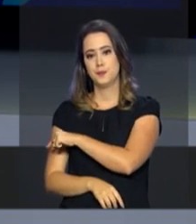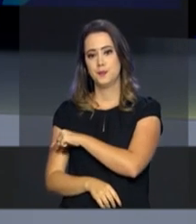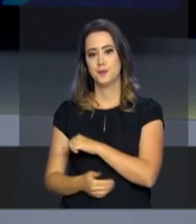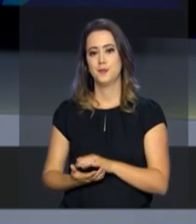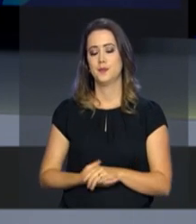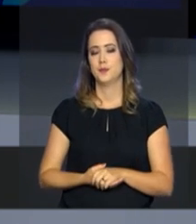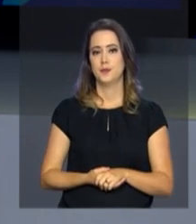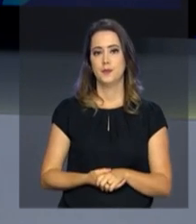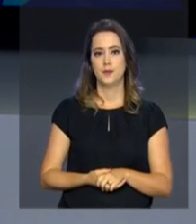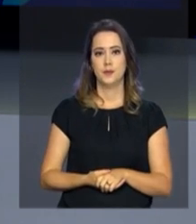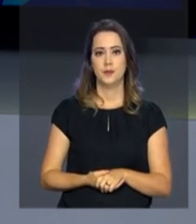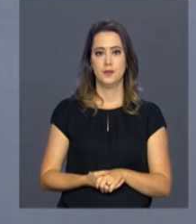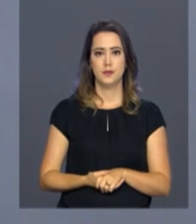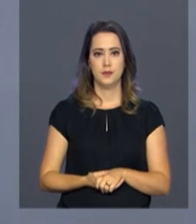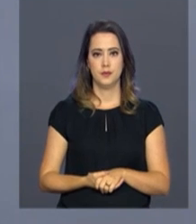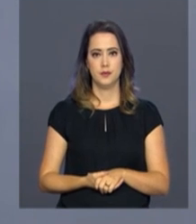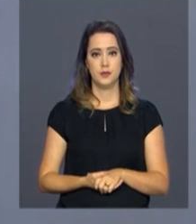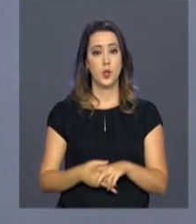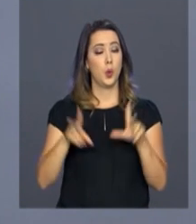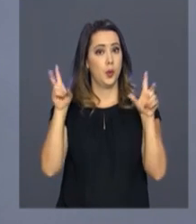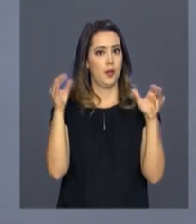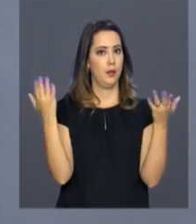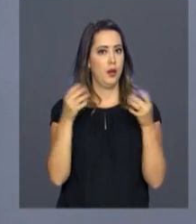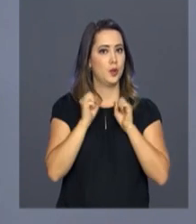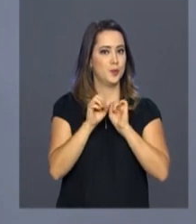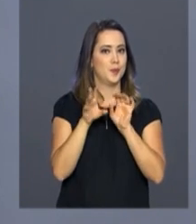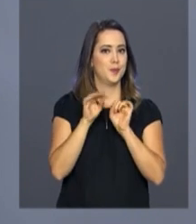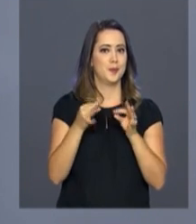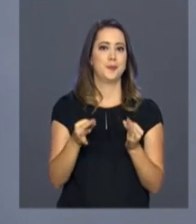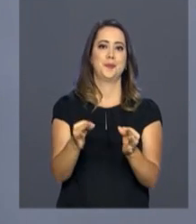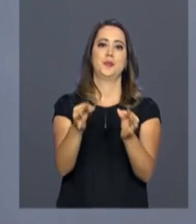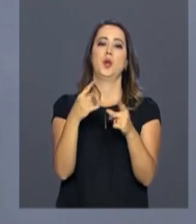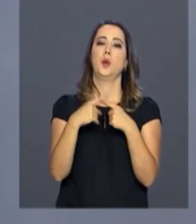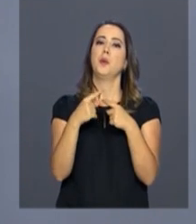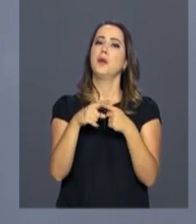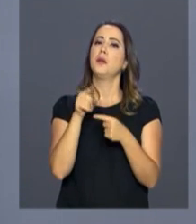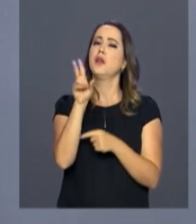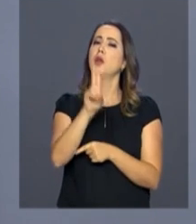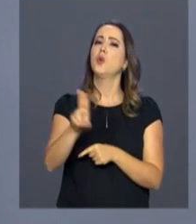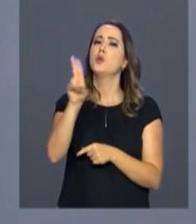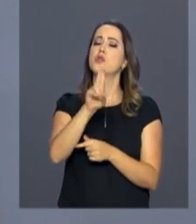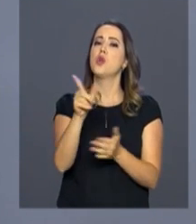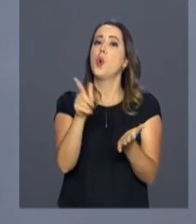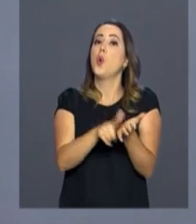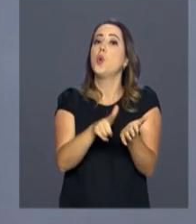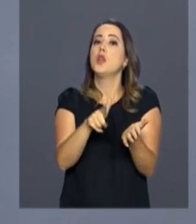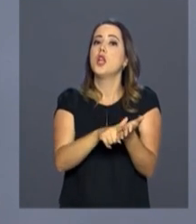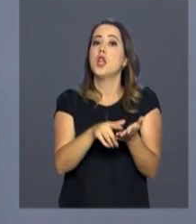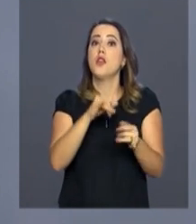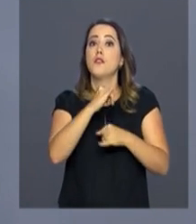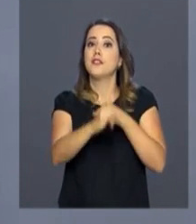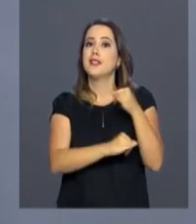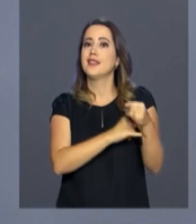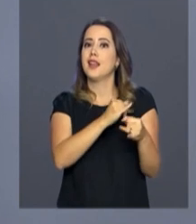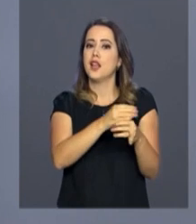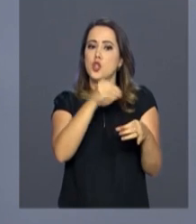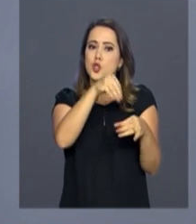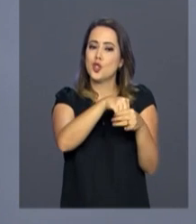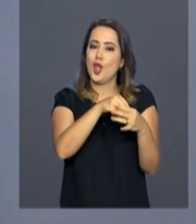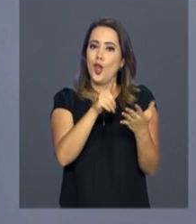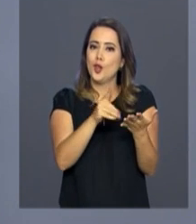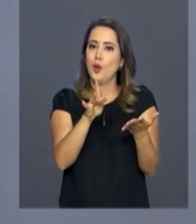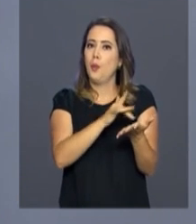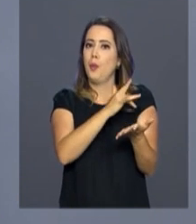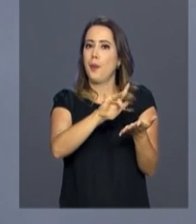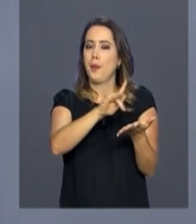aparece aí na tela. O assunto agora é educação e tecnologia. Porque quem usa os chamados e-books, que são os